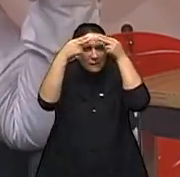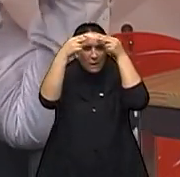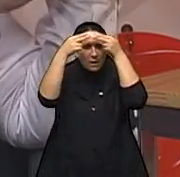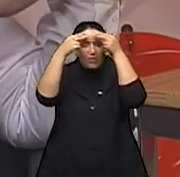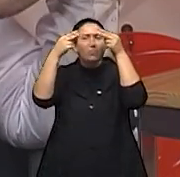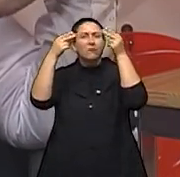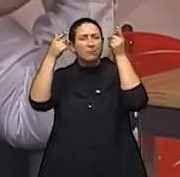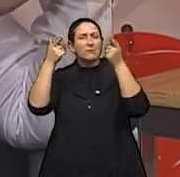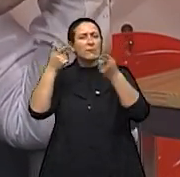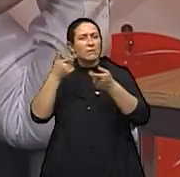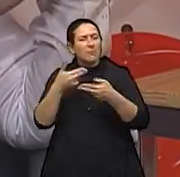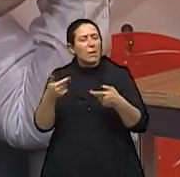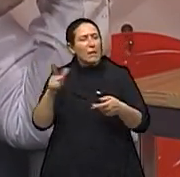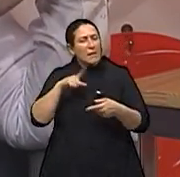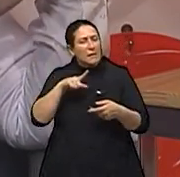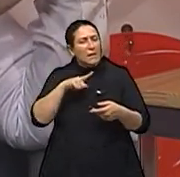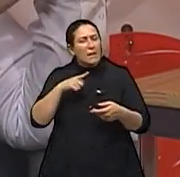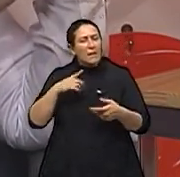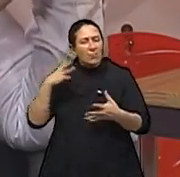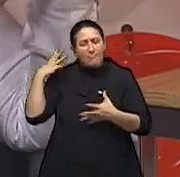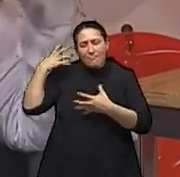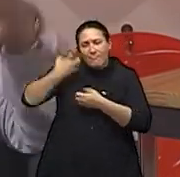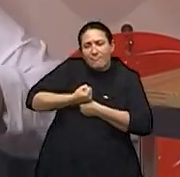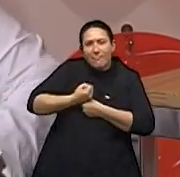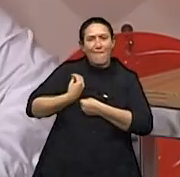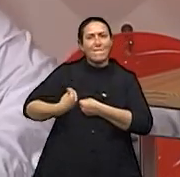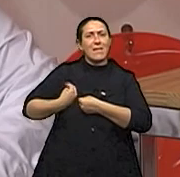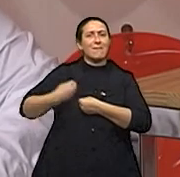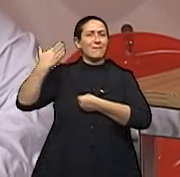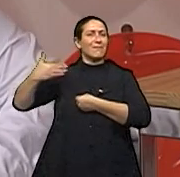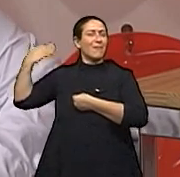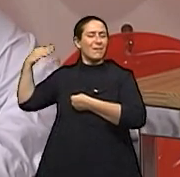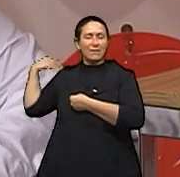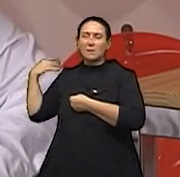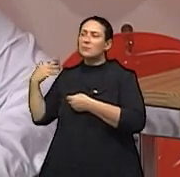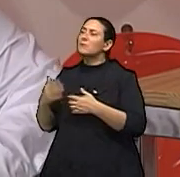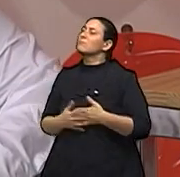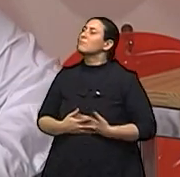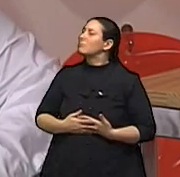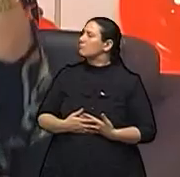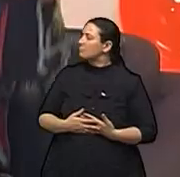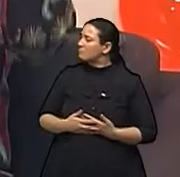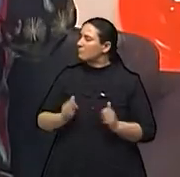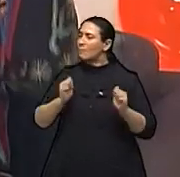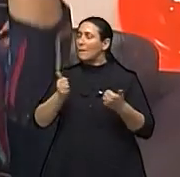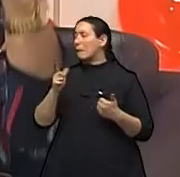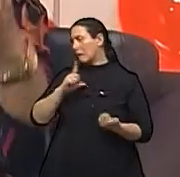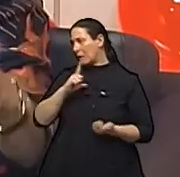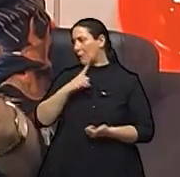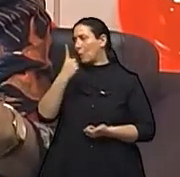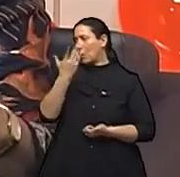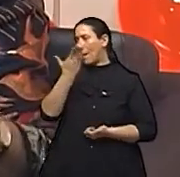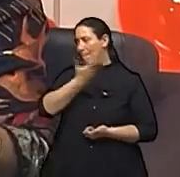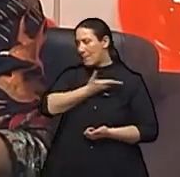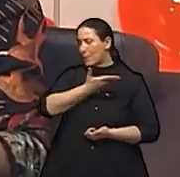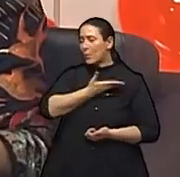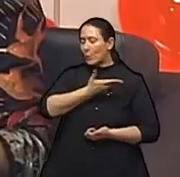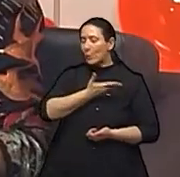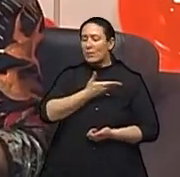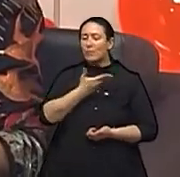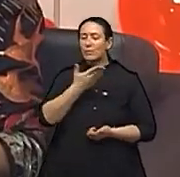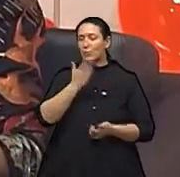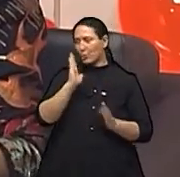que elas já vinham carregando em outras vidas. Tá. Me parece que tu concorda com o meu grande amigo, que já está no outro plano há muitos anos,